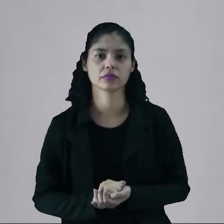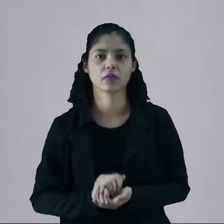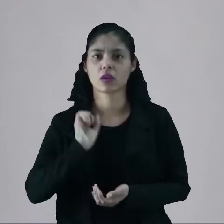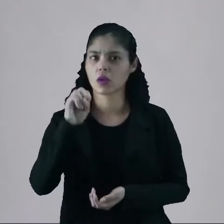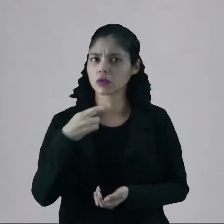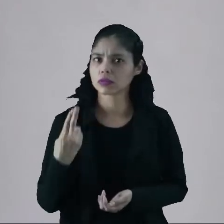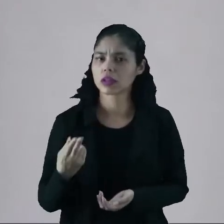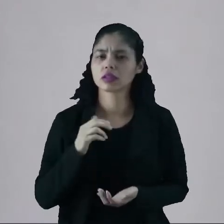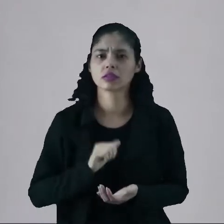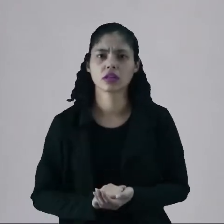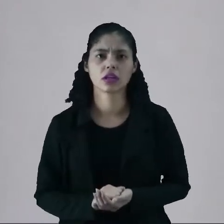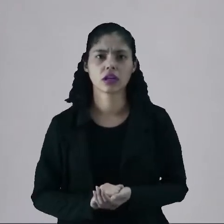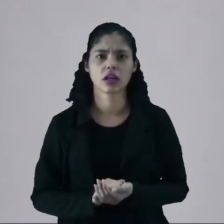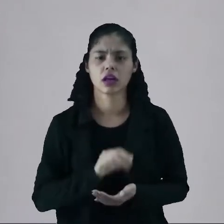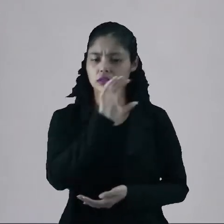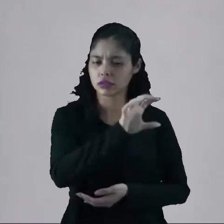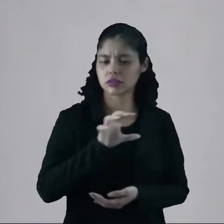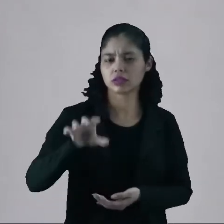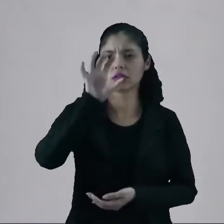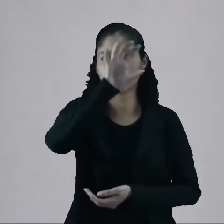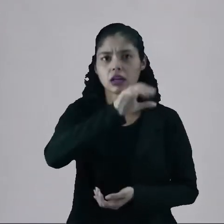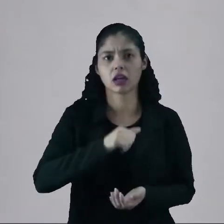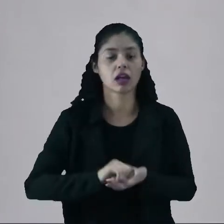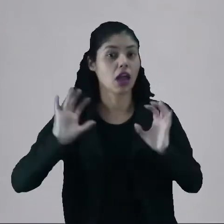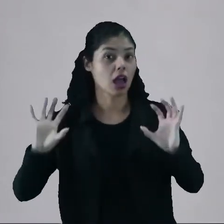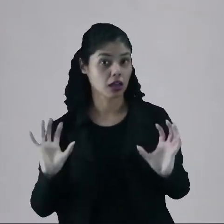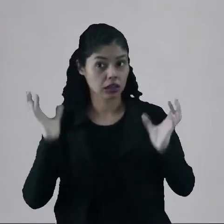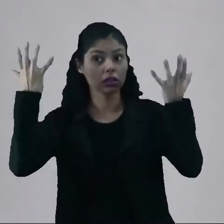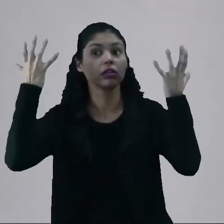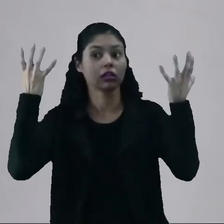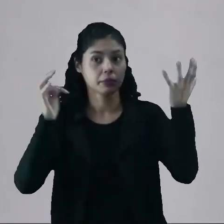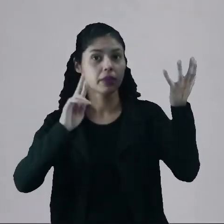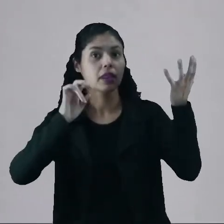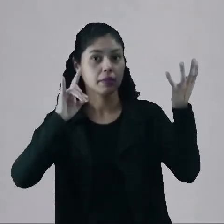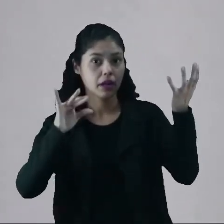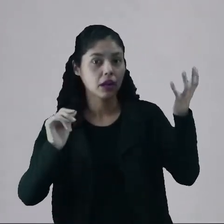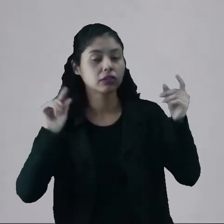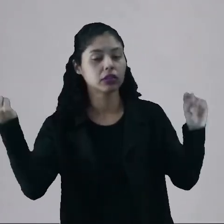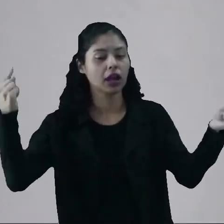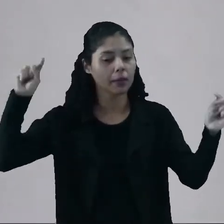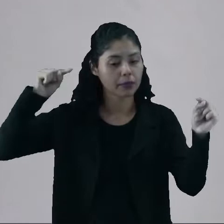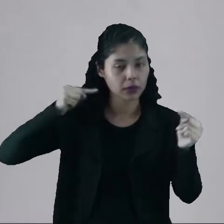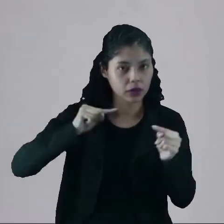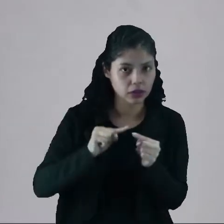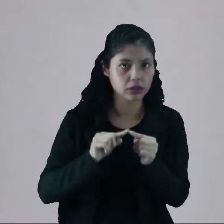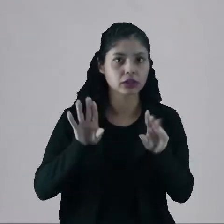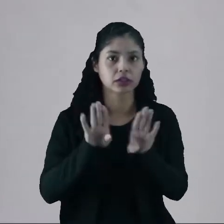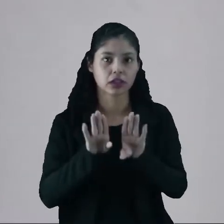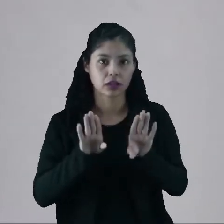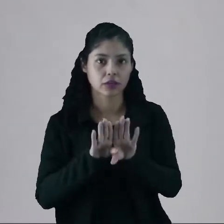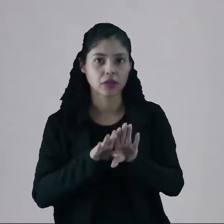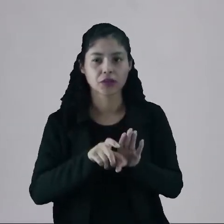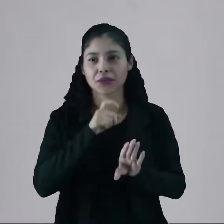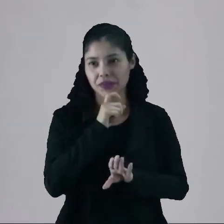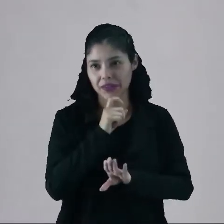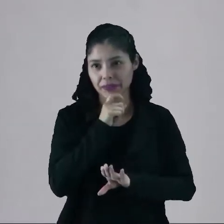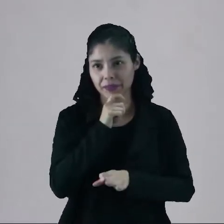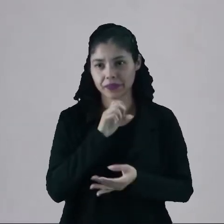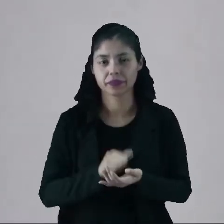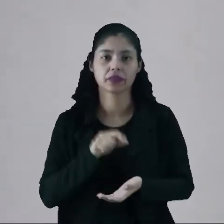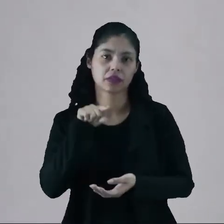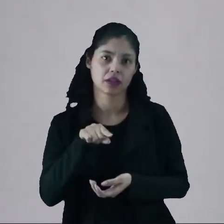ou seja, as regiões de climas temperados e aquelas próximas do círculo polo-ártico.